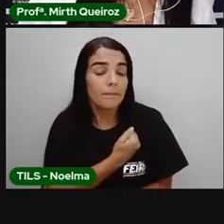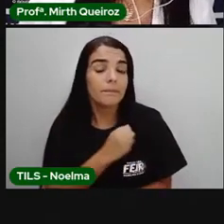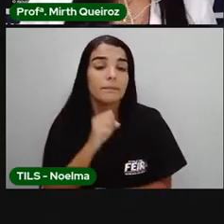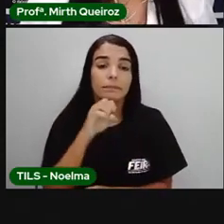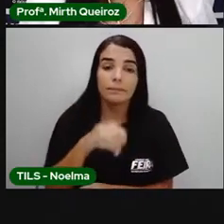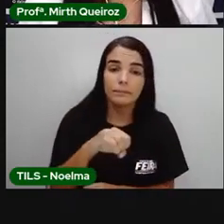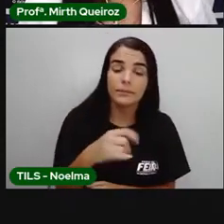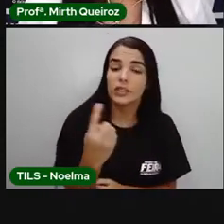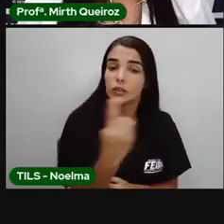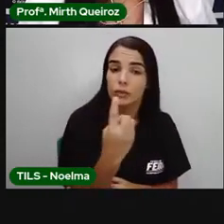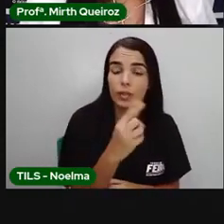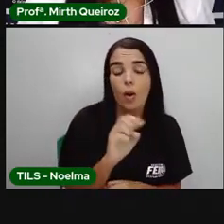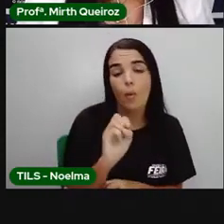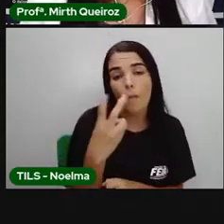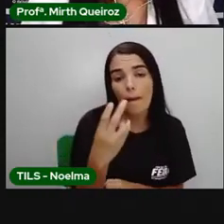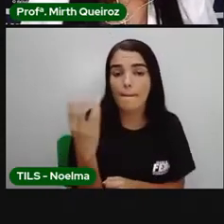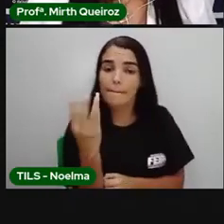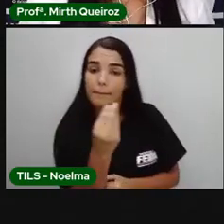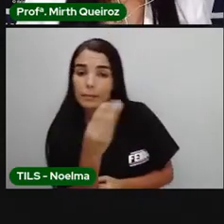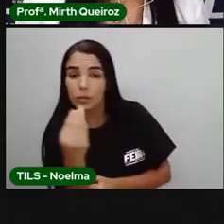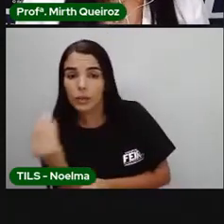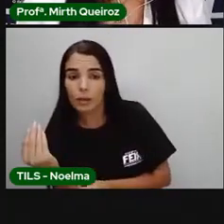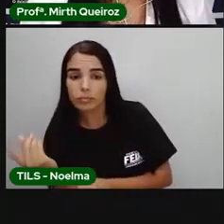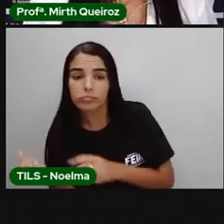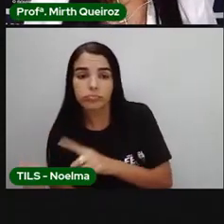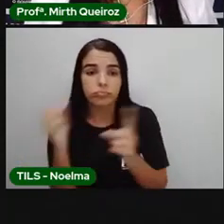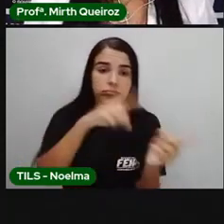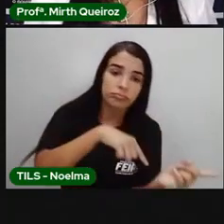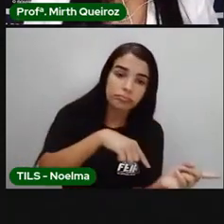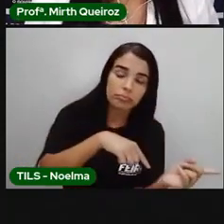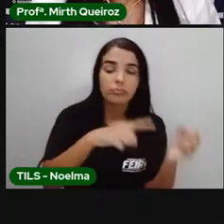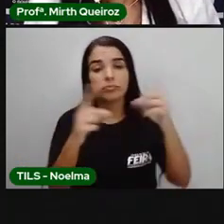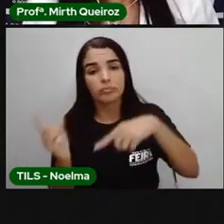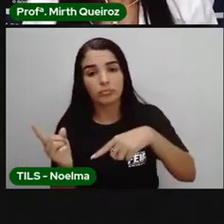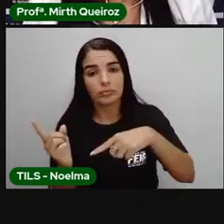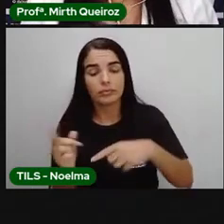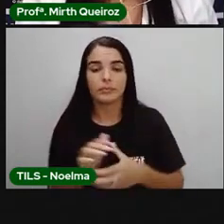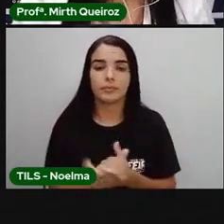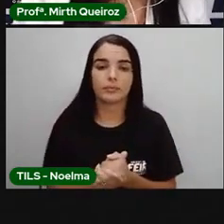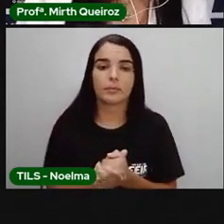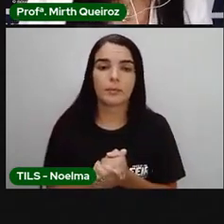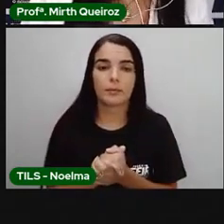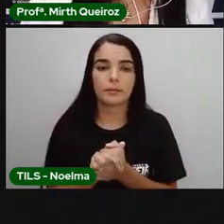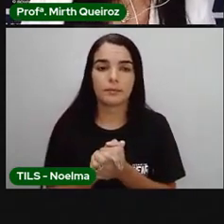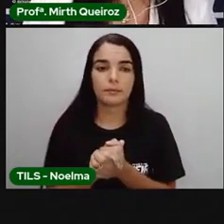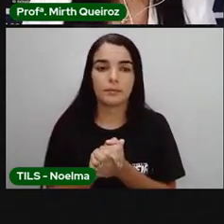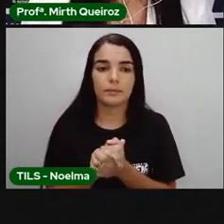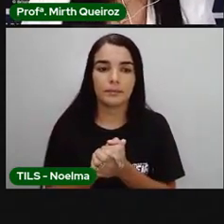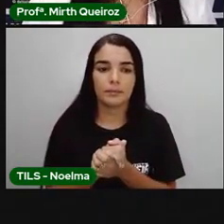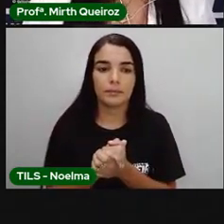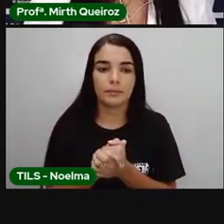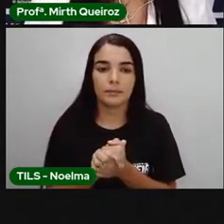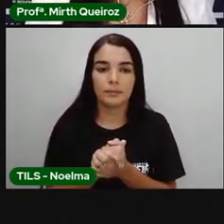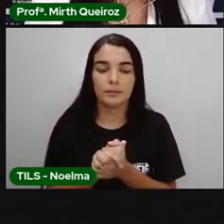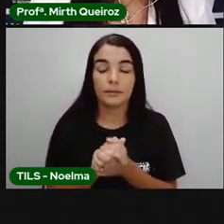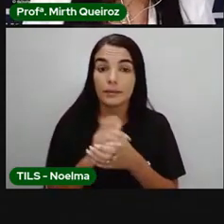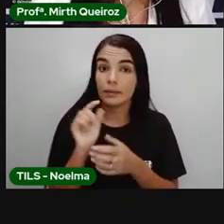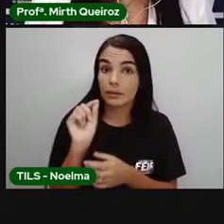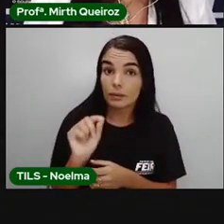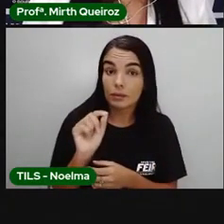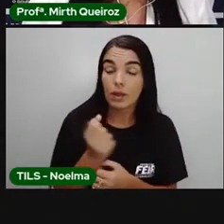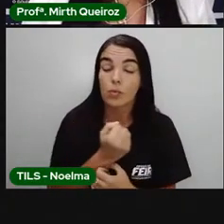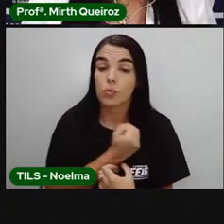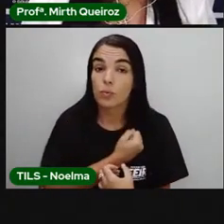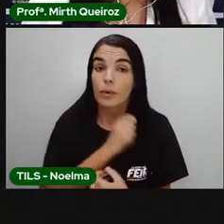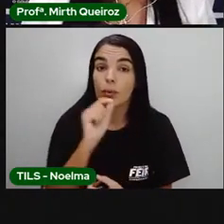singular ou para o plural e vice-versa, né? Passar do singular para o plural e do plural para o singular. Quando a gente fala